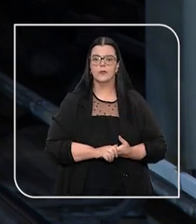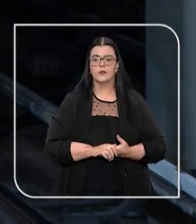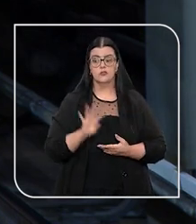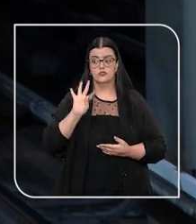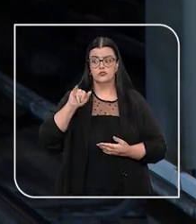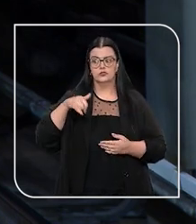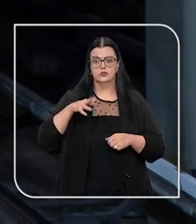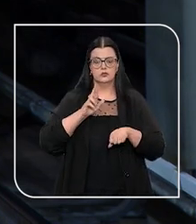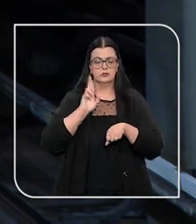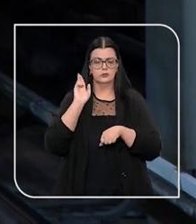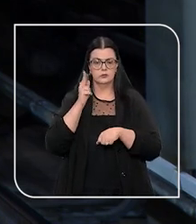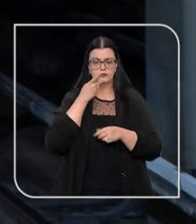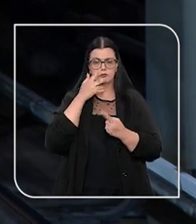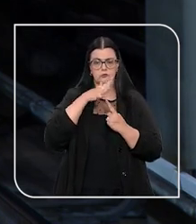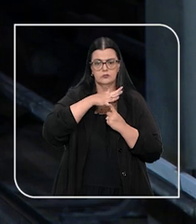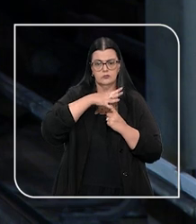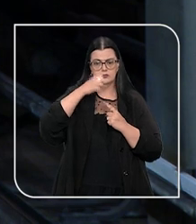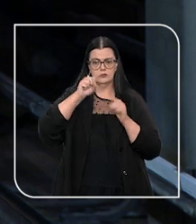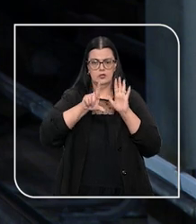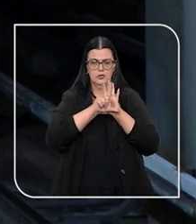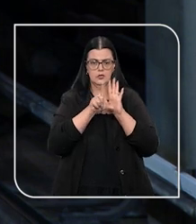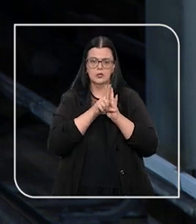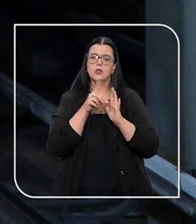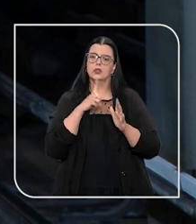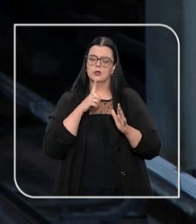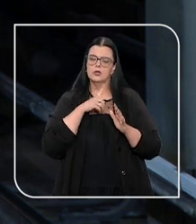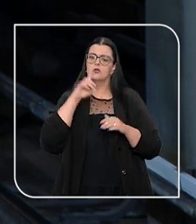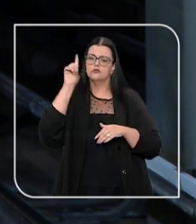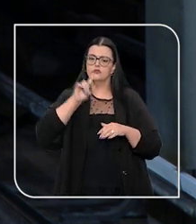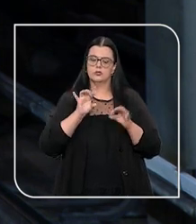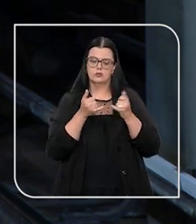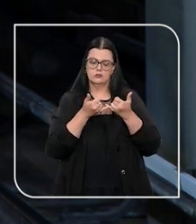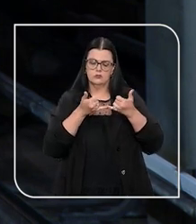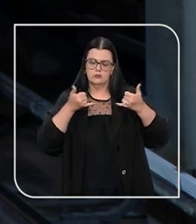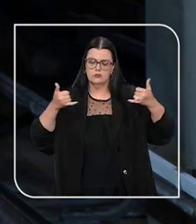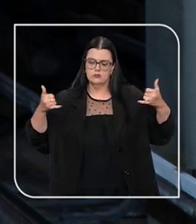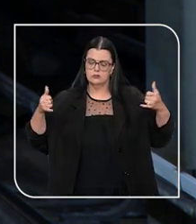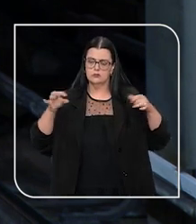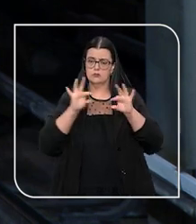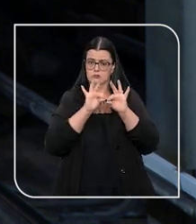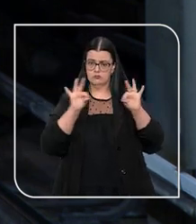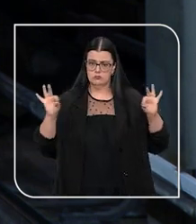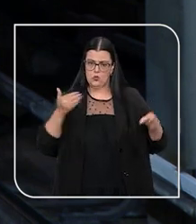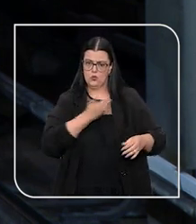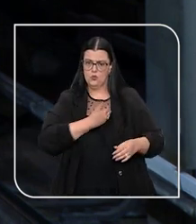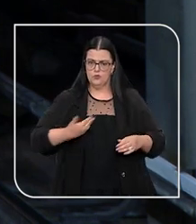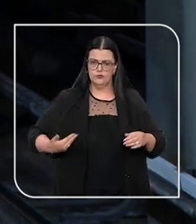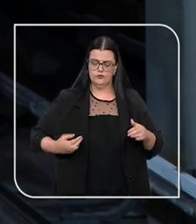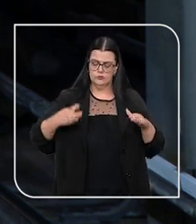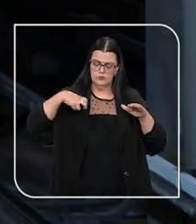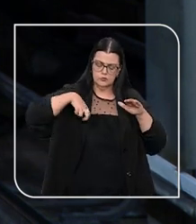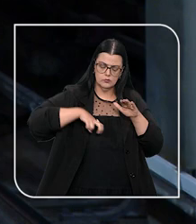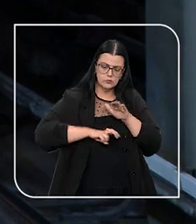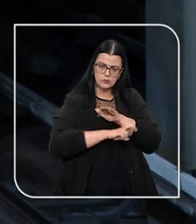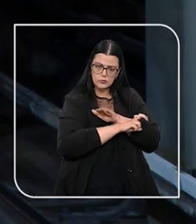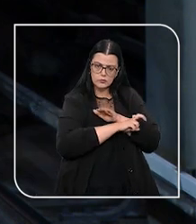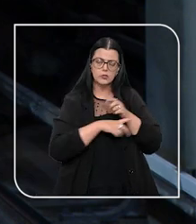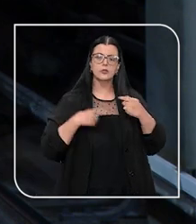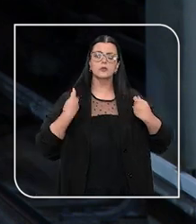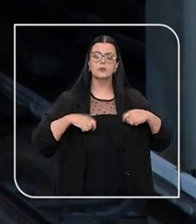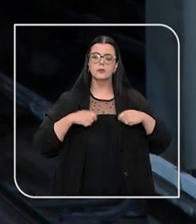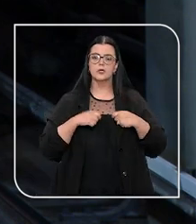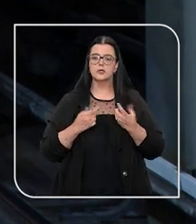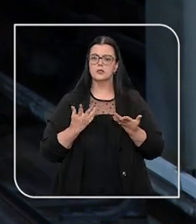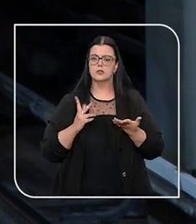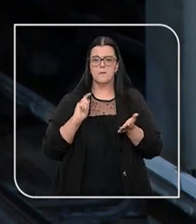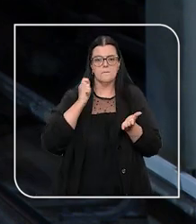A operadora argumentou que a Lei Geral de Antenas prevê o direito de passagem dos cabos em bens públicos, como o subsolo, e